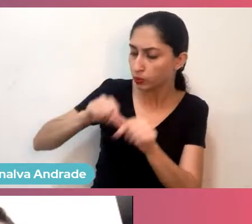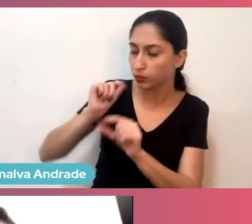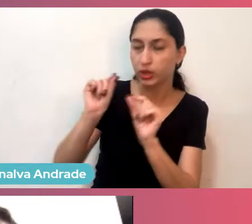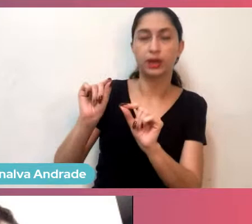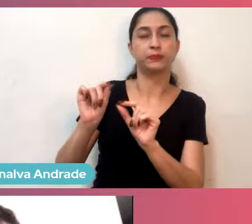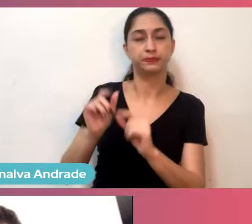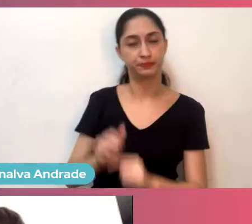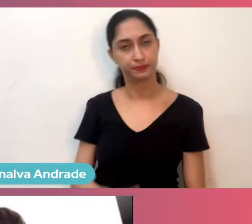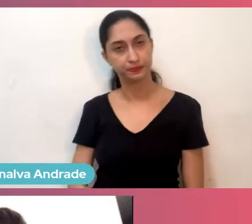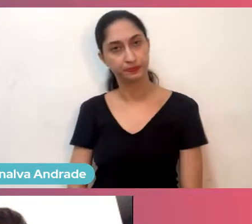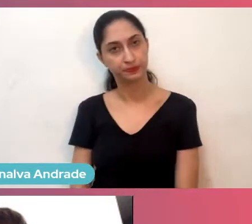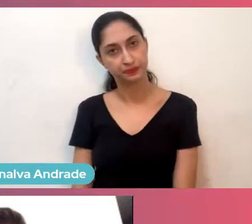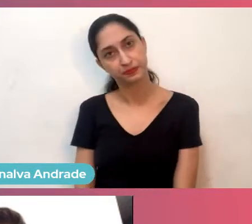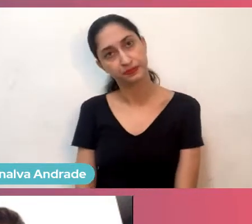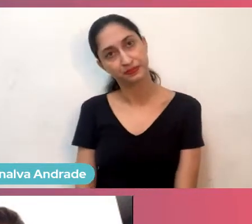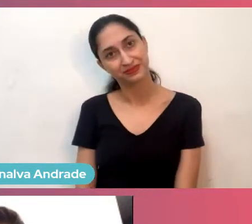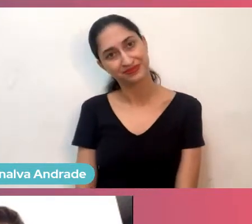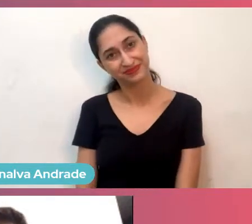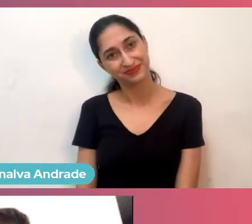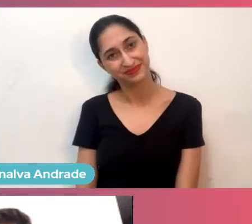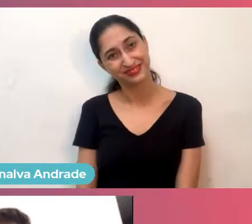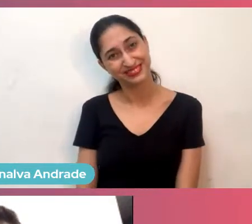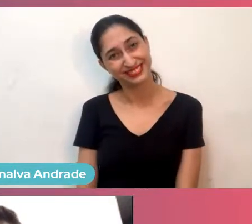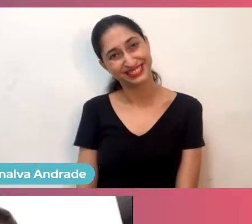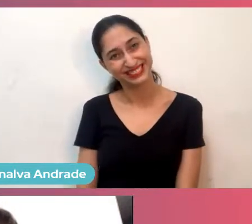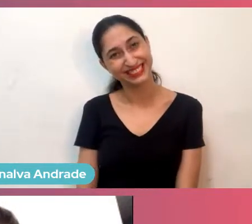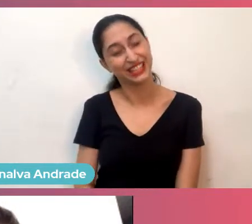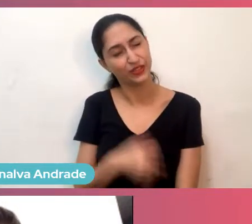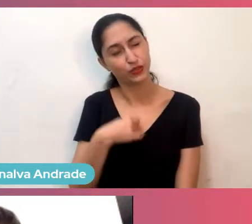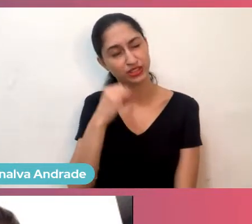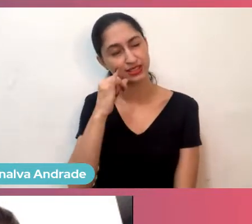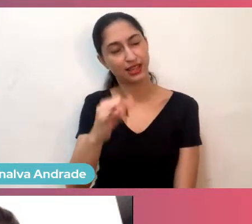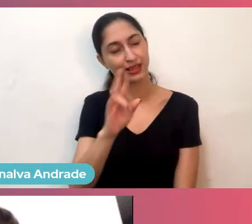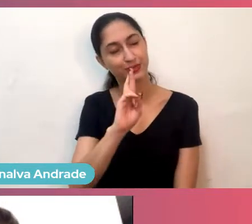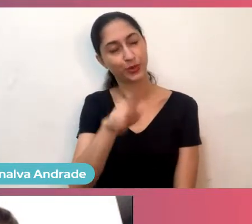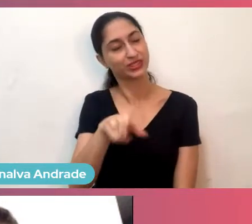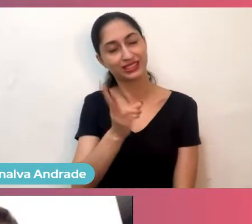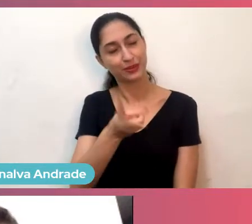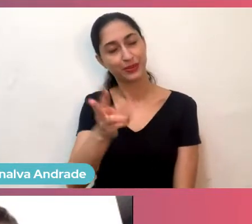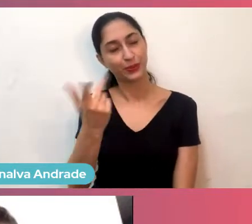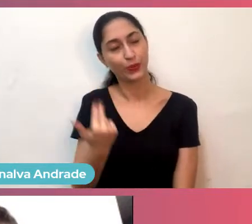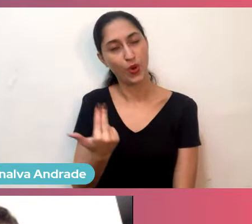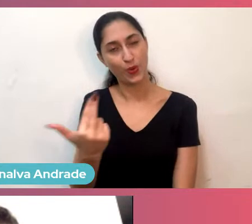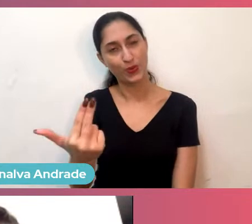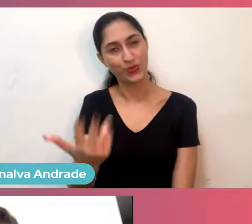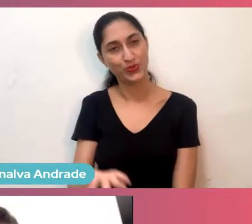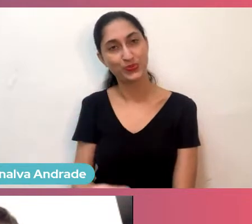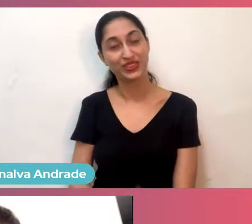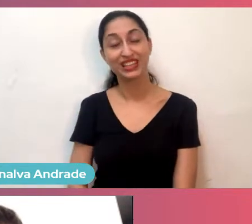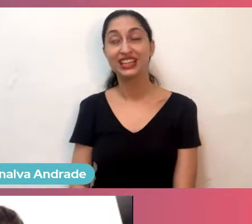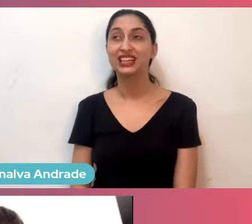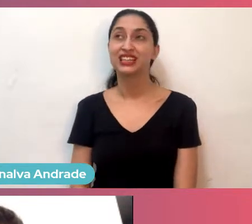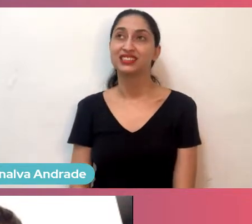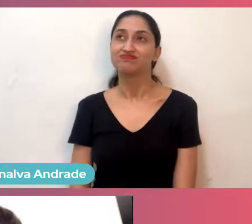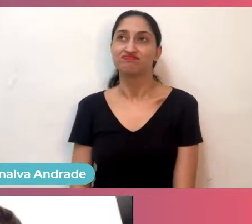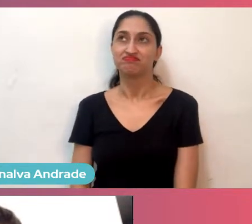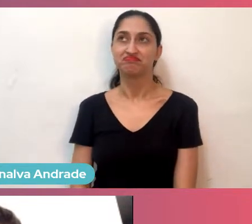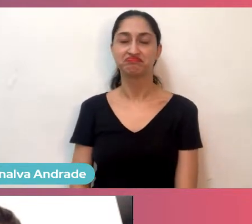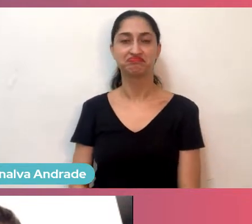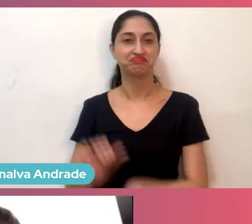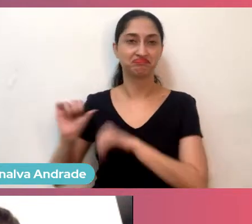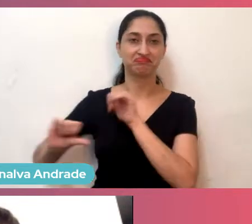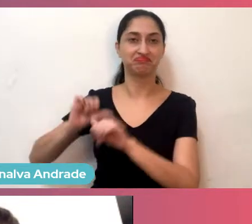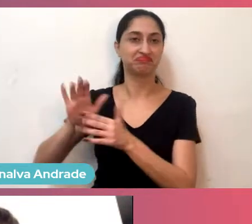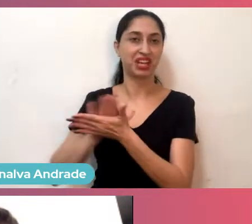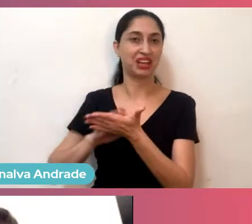Eu sempre digo a mesma coisa nessa resposta, eu vou dizer, mas depois eu vou dizer uma coisa que... Eu não faria nada diferente, Danilo,